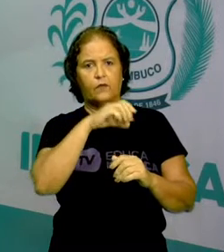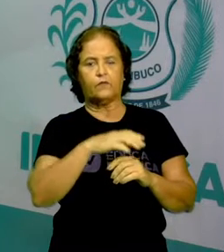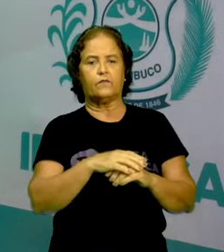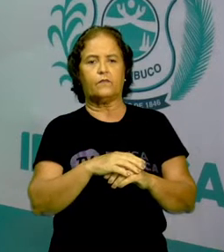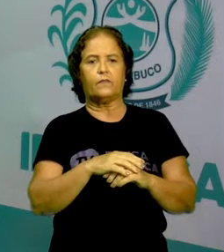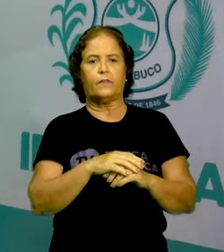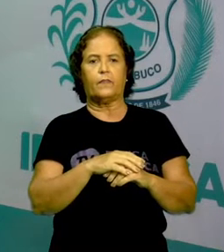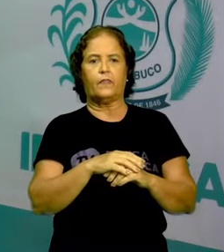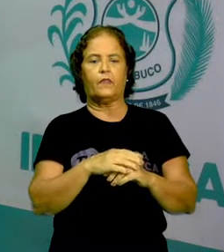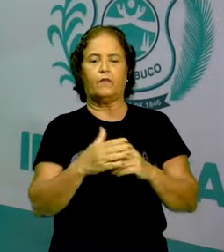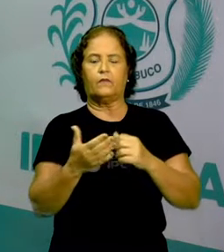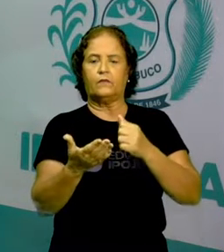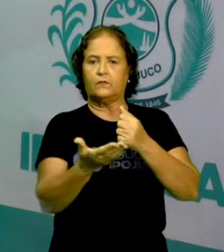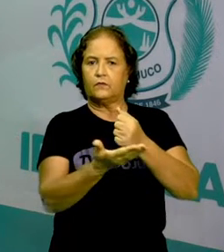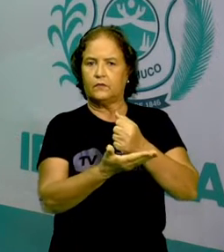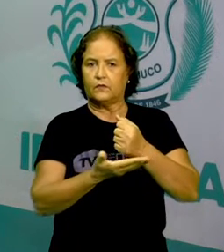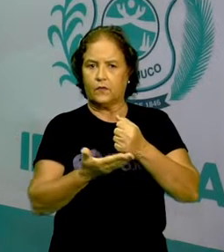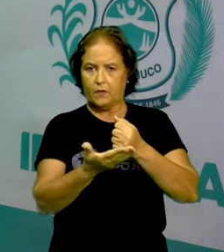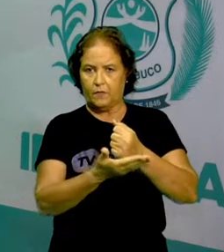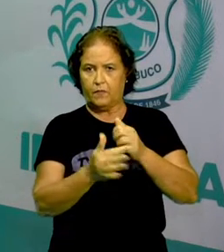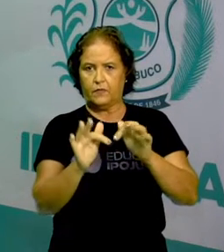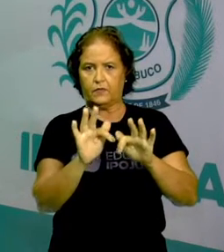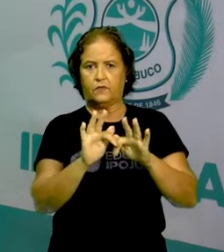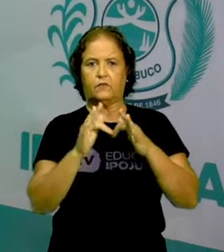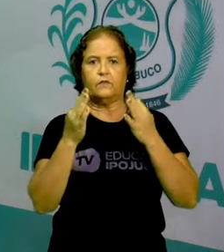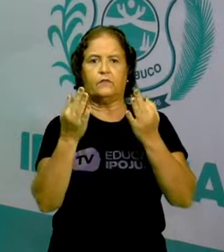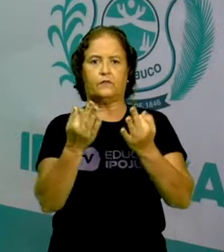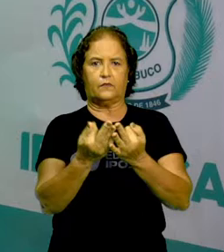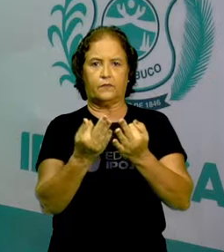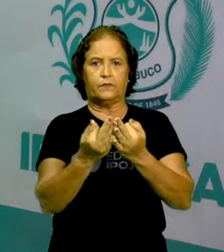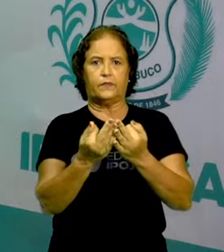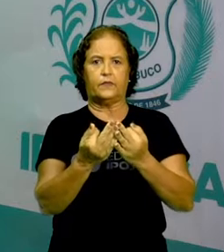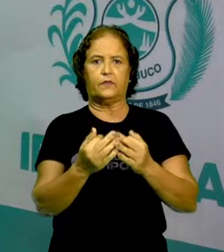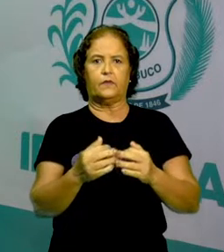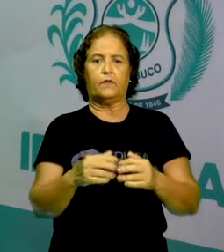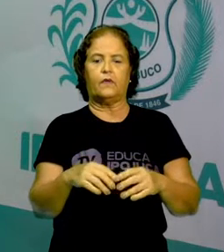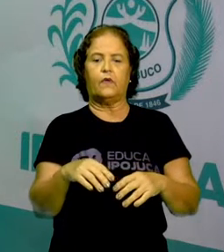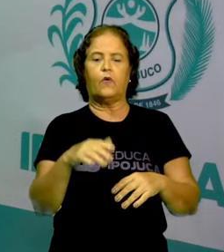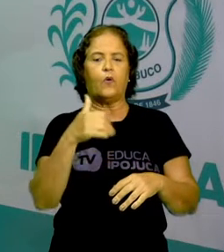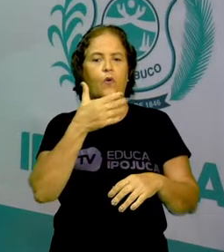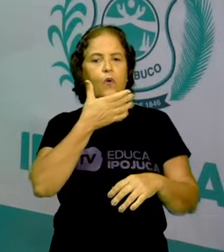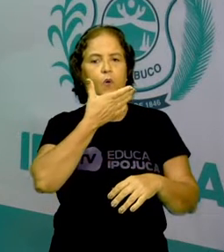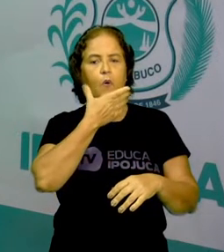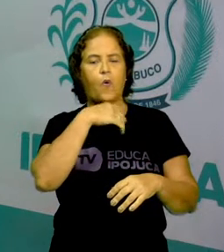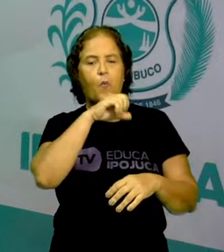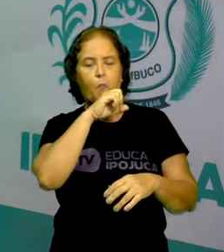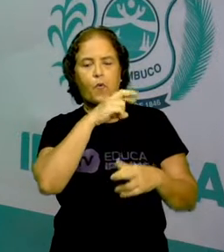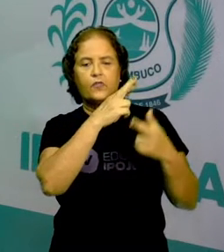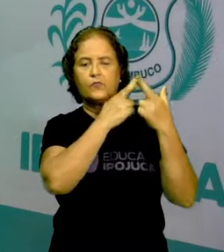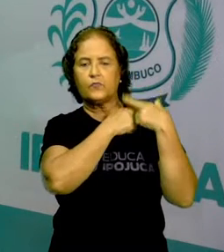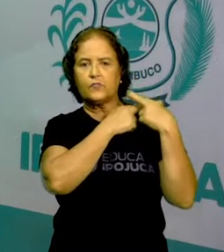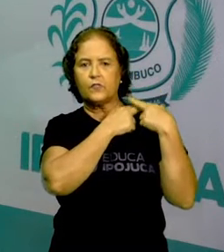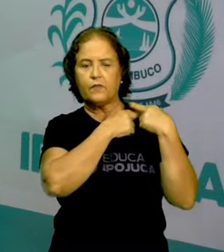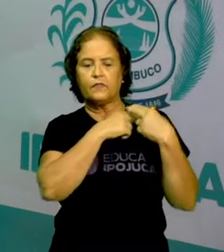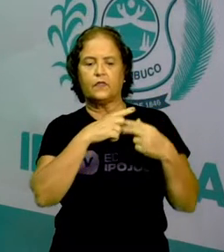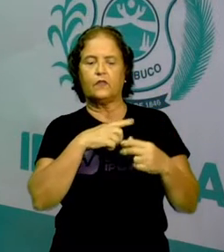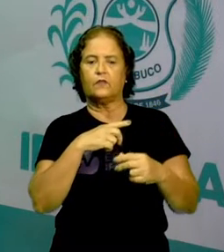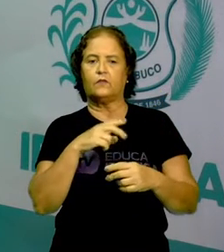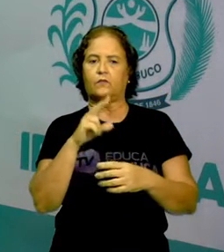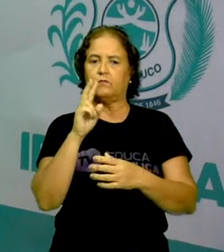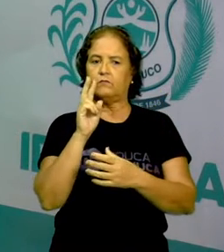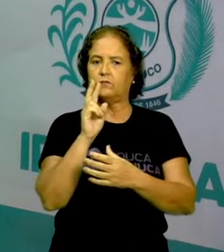Que é a base da família. Então ele tem a responsabilidade de garantir a proteção,